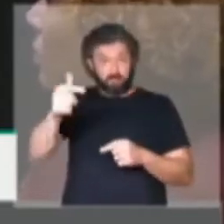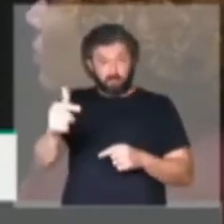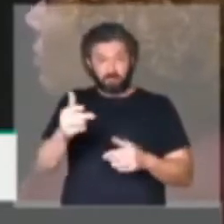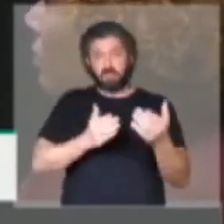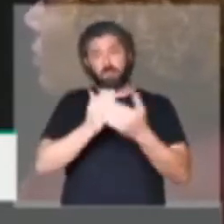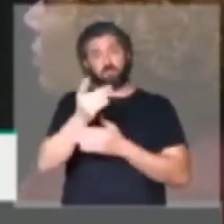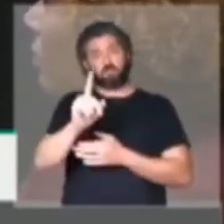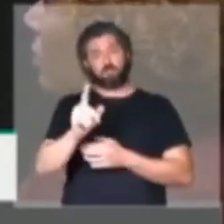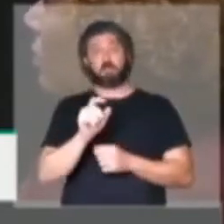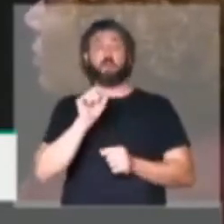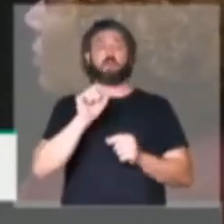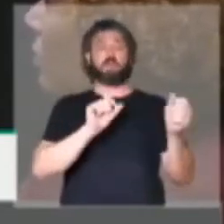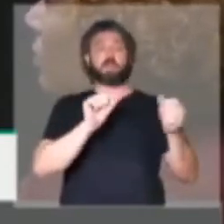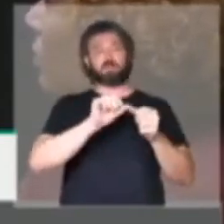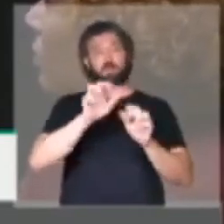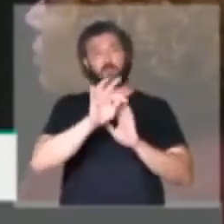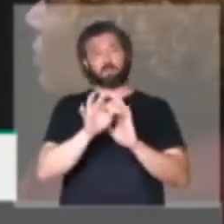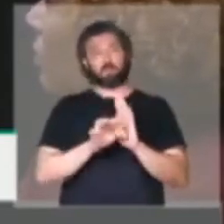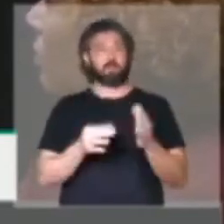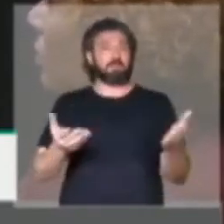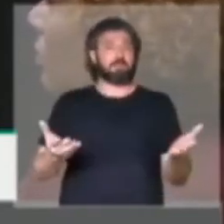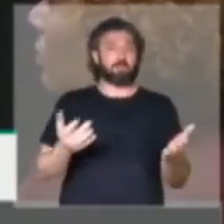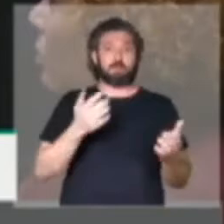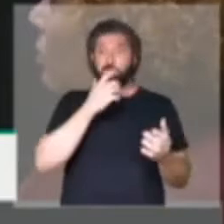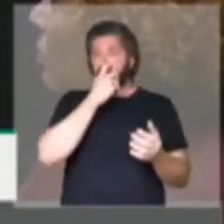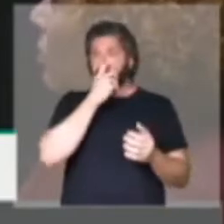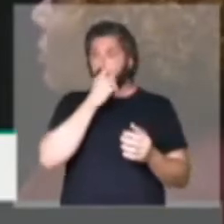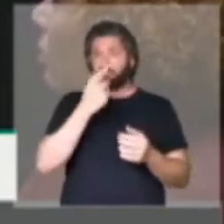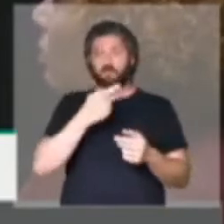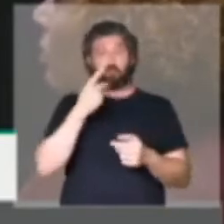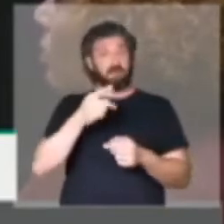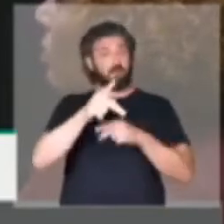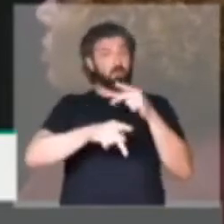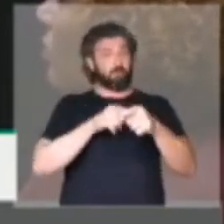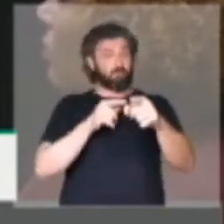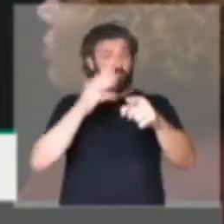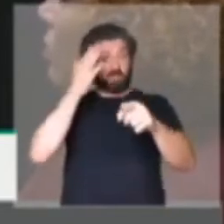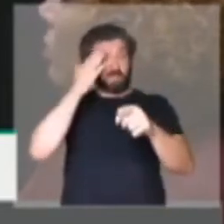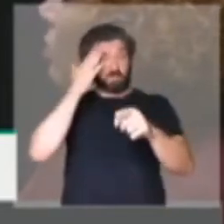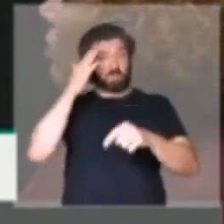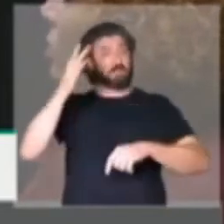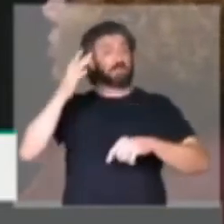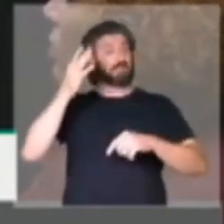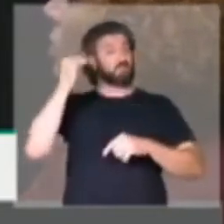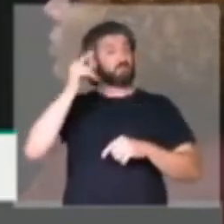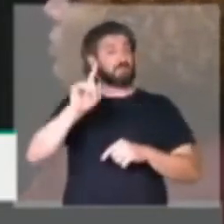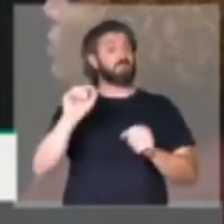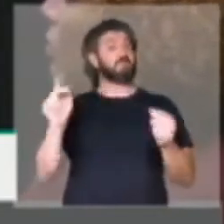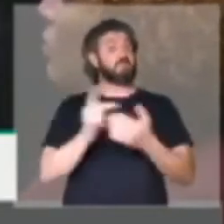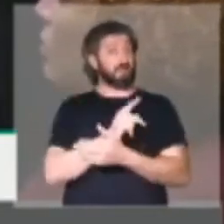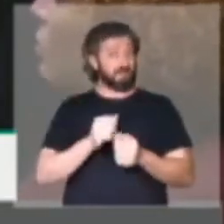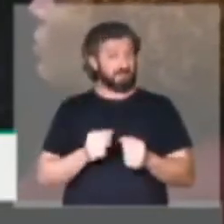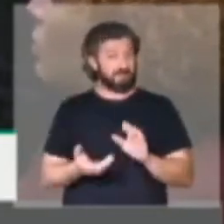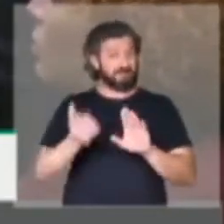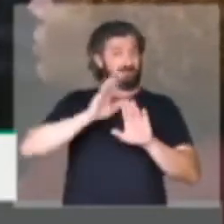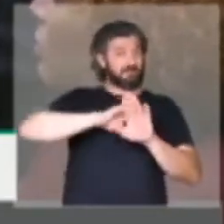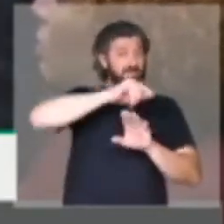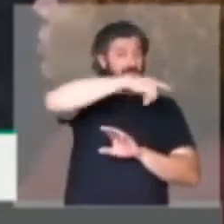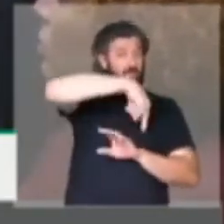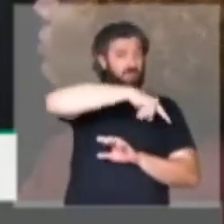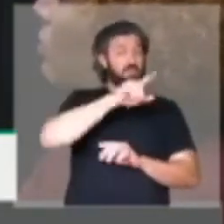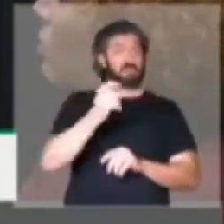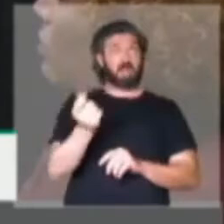aprovava aqui o que eles aprovaram. Então, a gente tem que dizer isso para o povo, porque o povo muitas vezes não está sabendo disso. É um